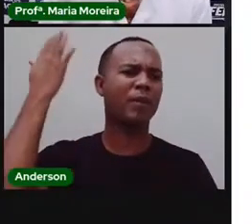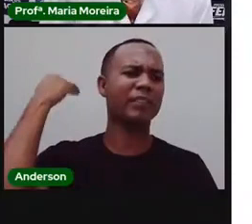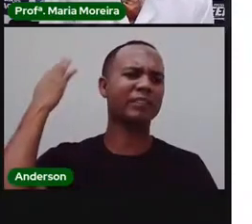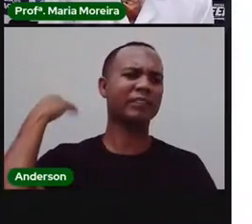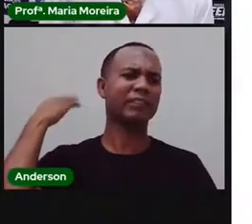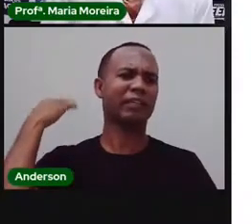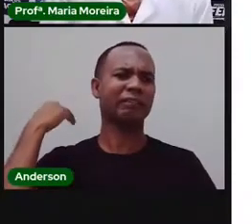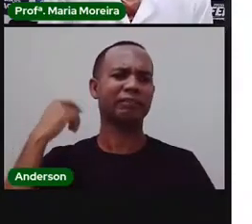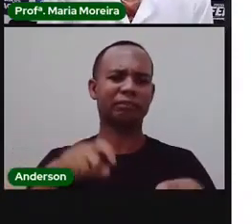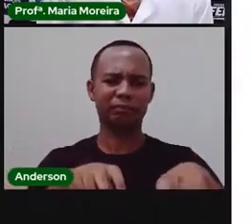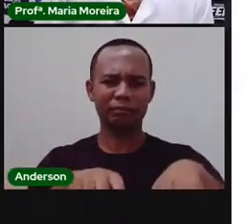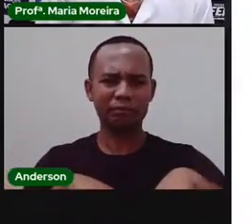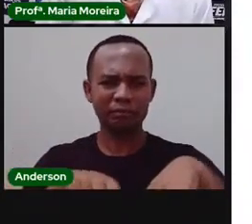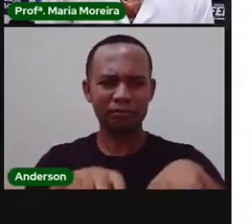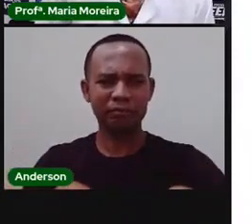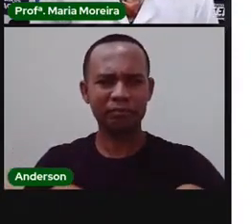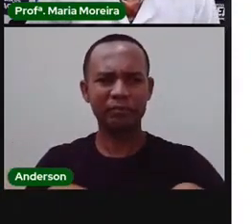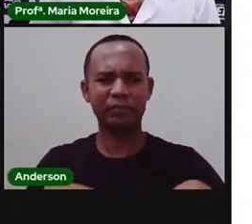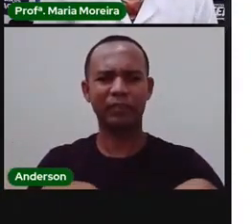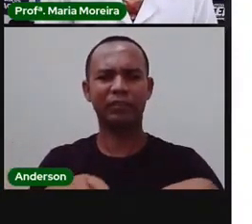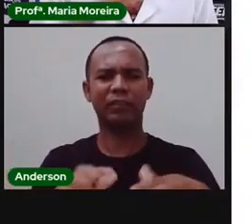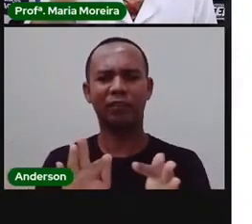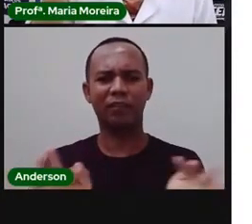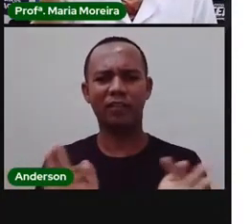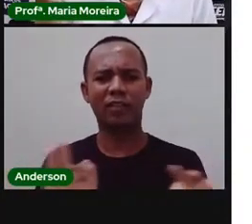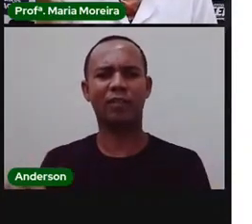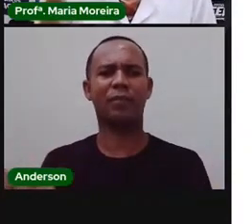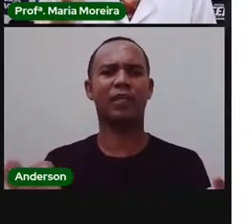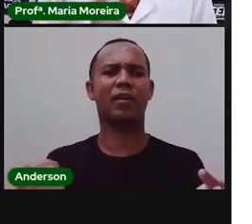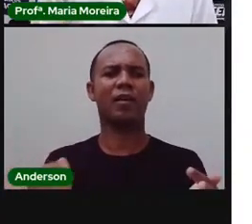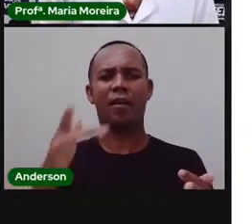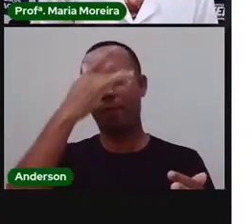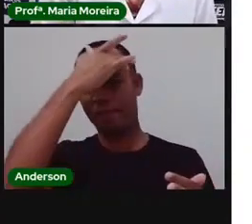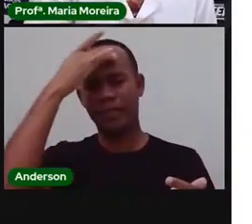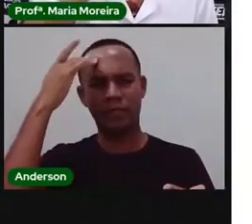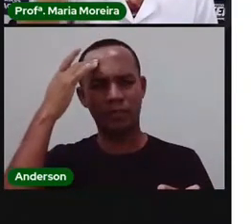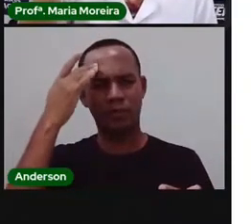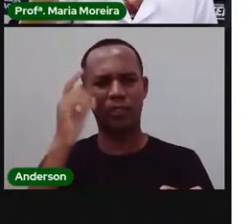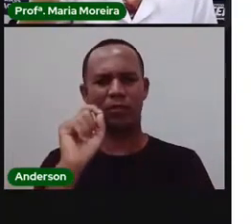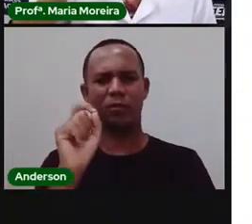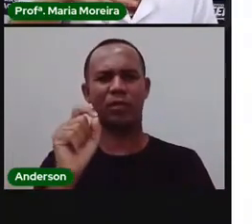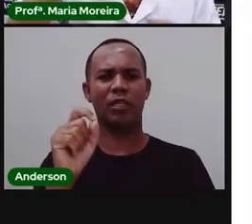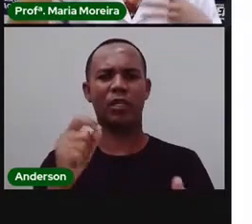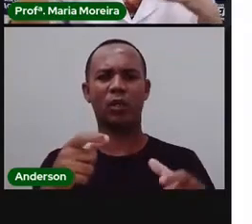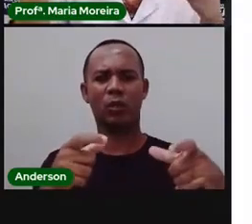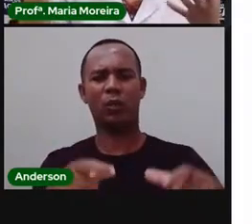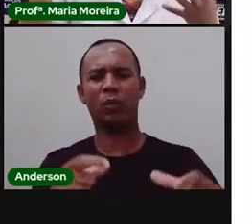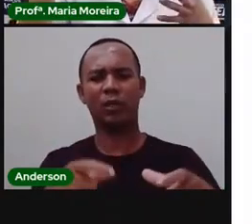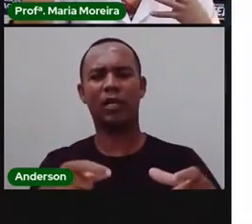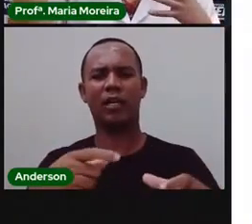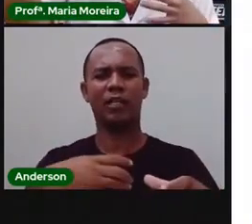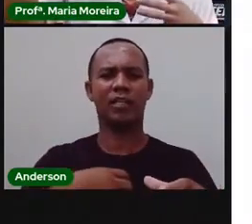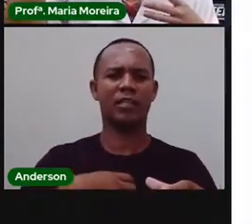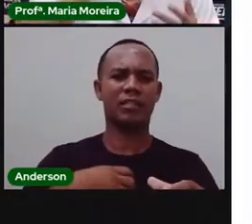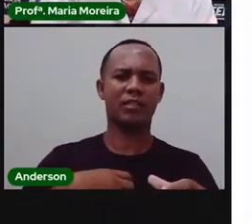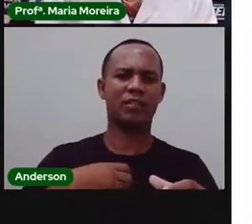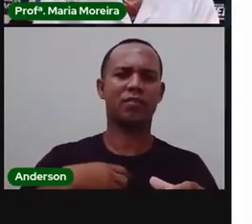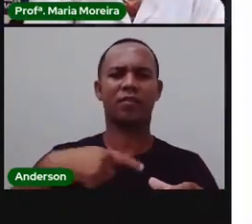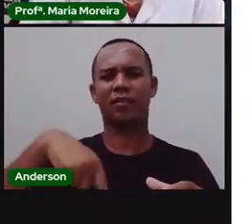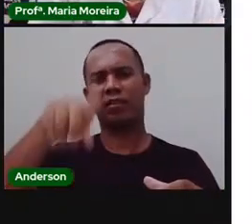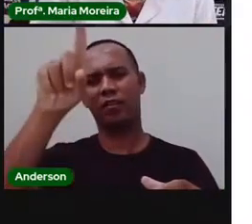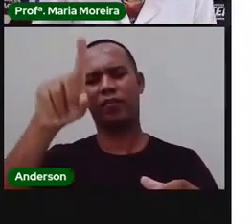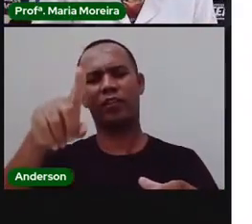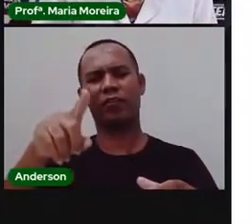E lembra que a Pró falou que dessa fazenda as pessoas iam para Salvador, e para Cachoeira, para São Gonçalo, Santamaro,